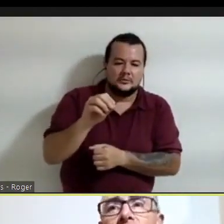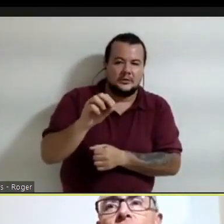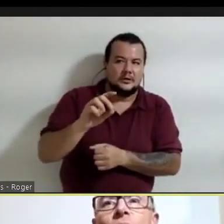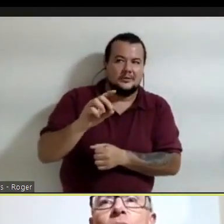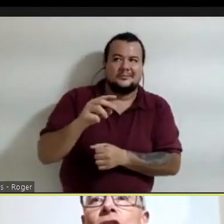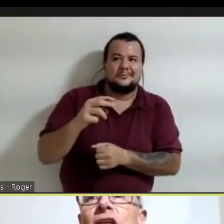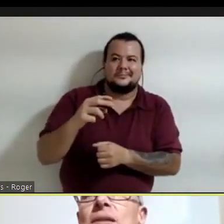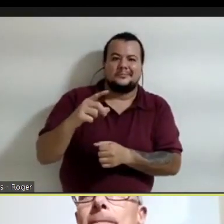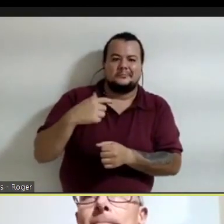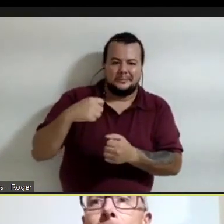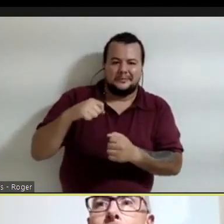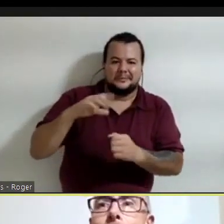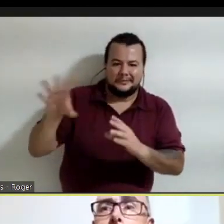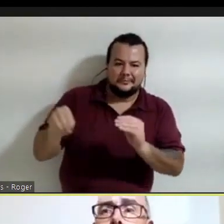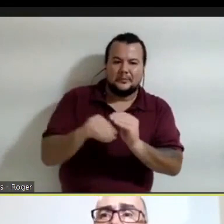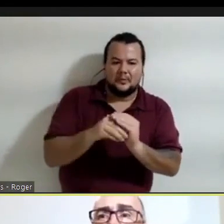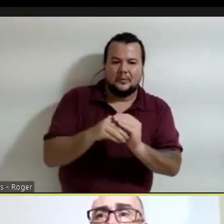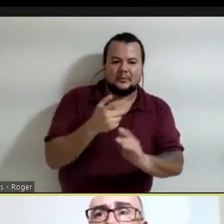valioso e muito importante.